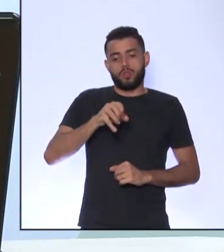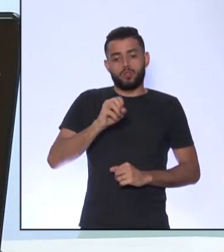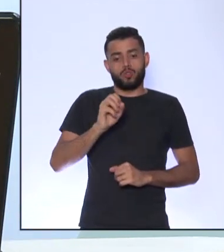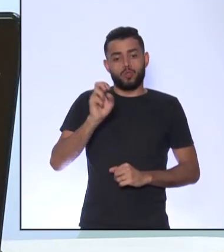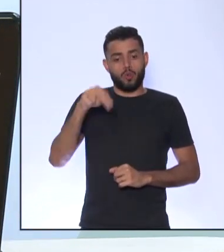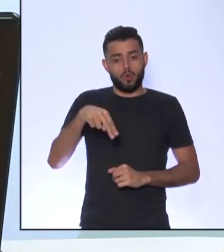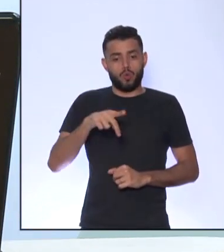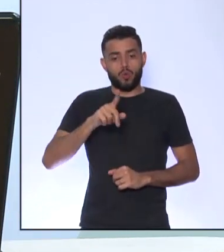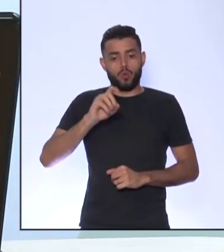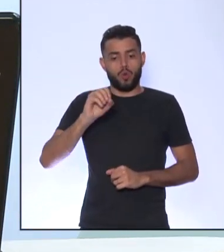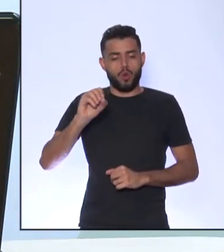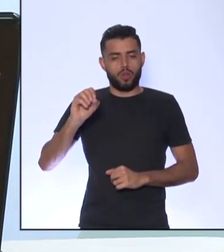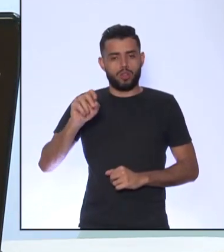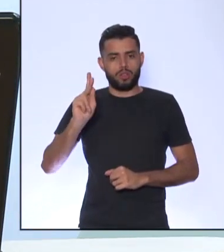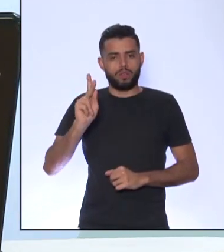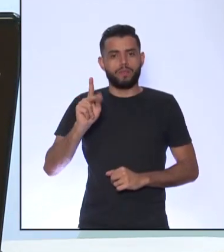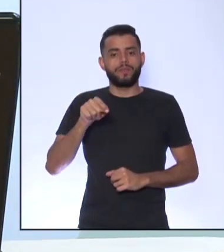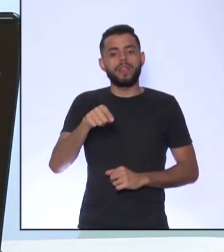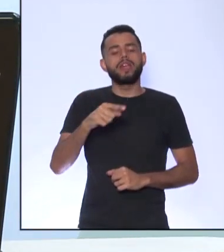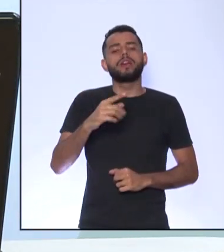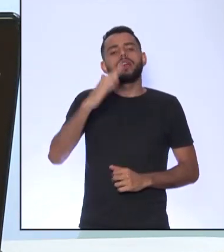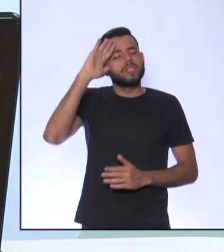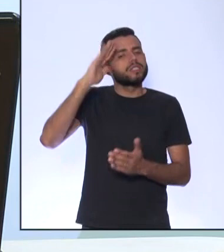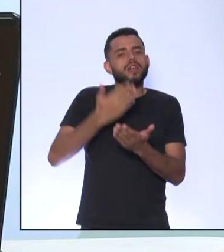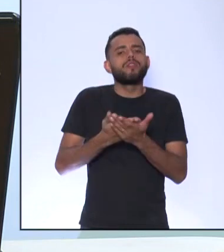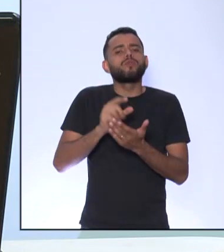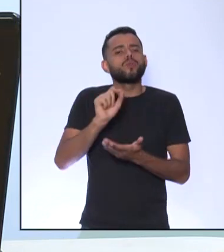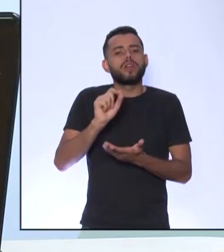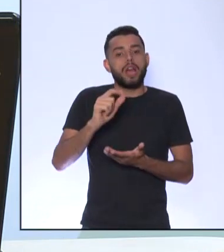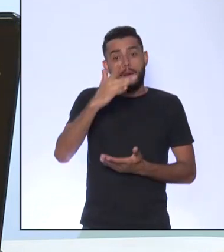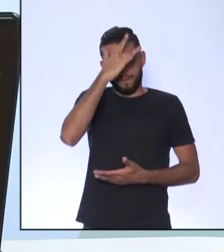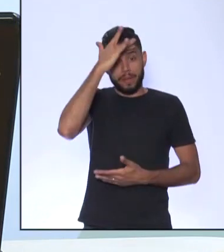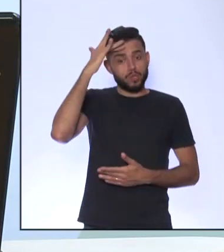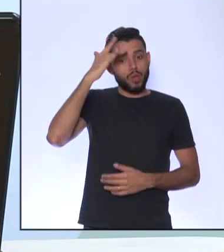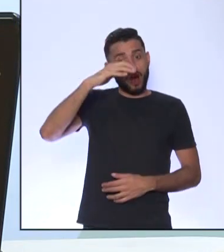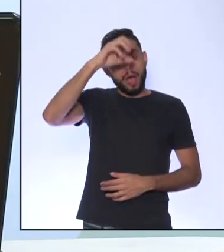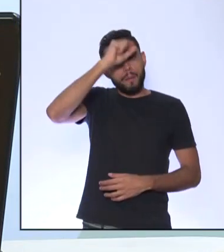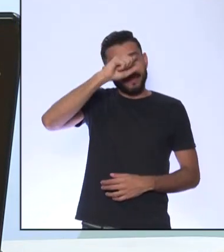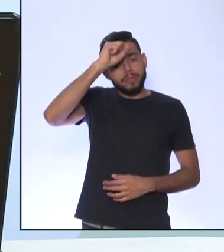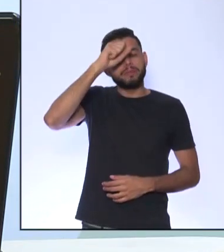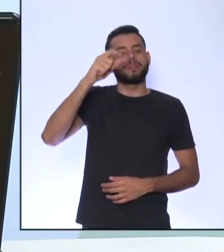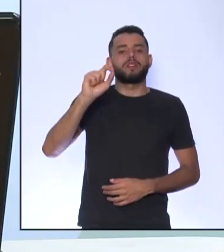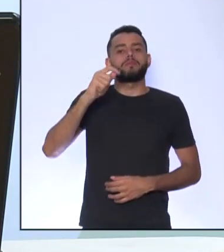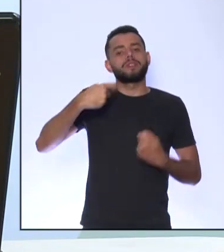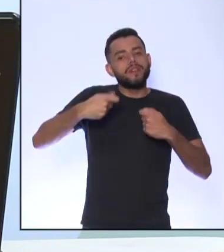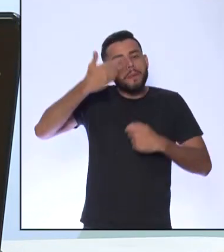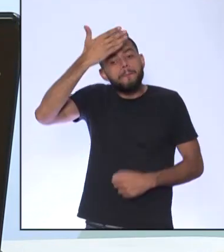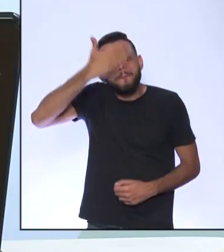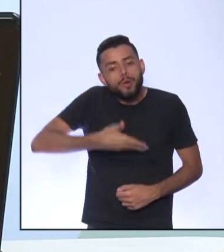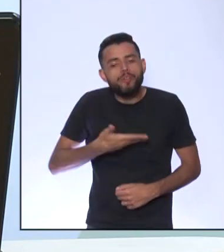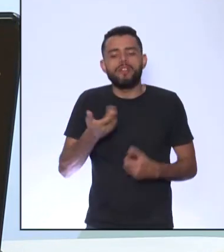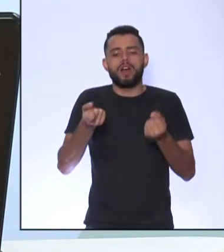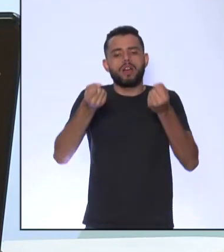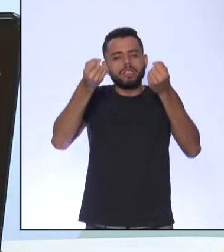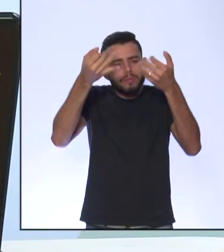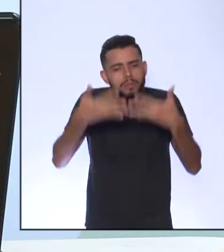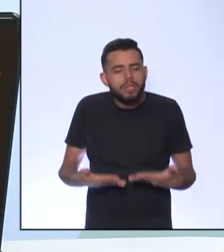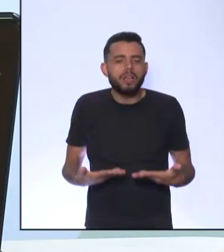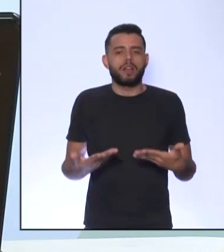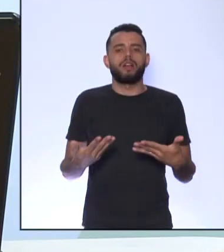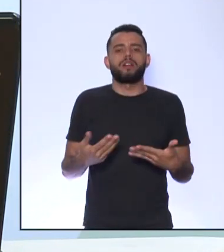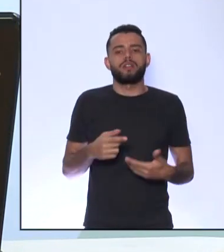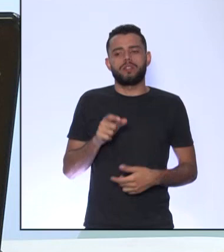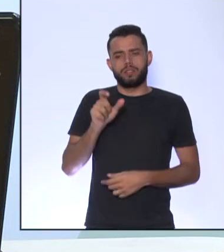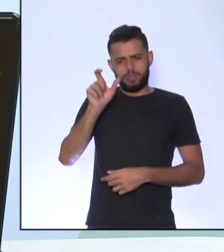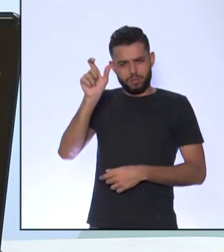Que ele acreditava no empirismo Que tinha que ser provado Explicado O John Locke já